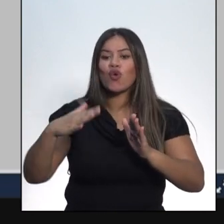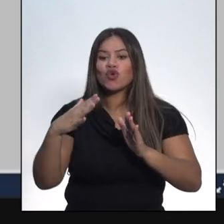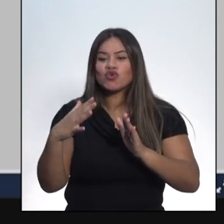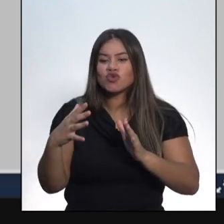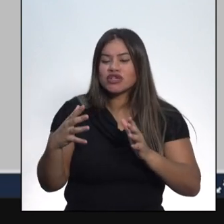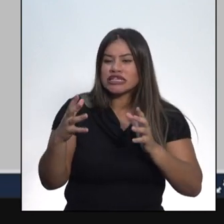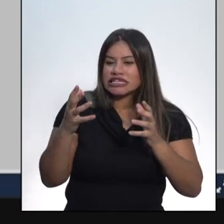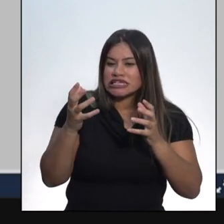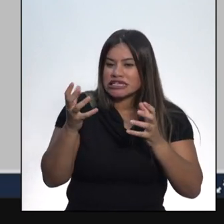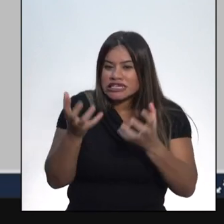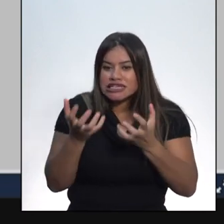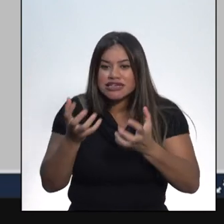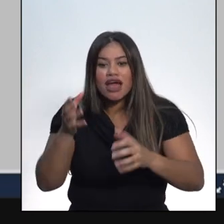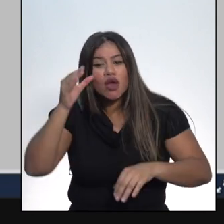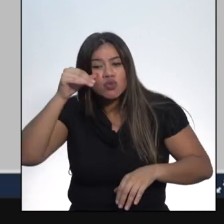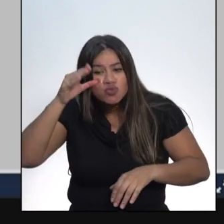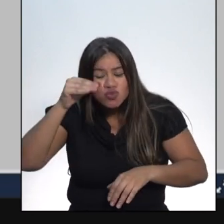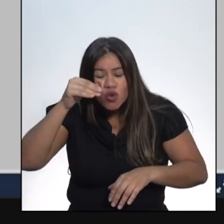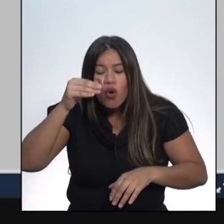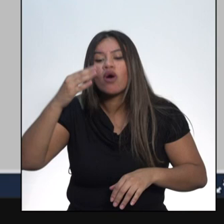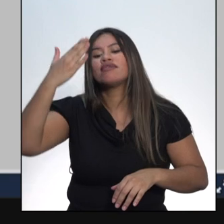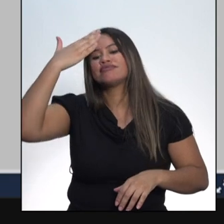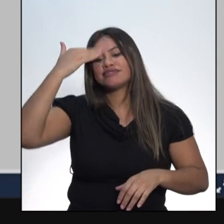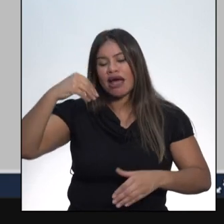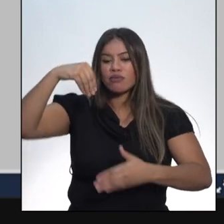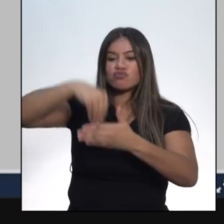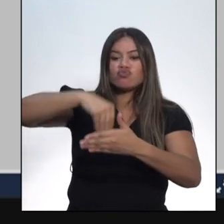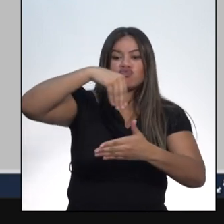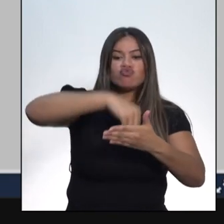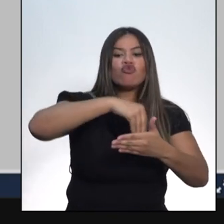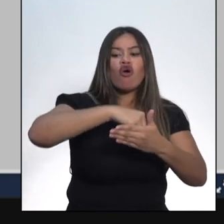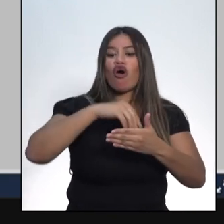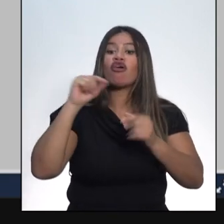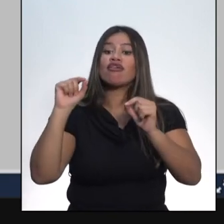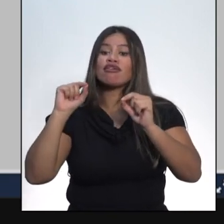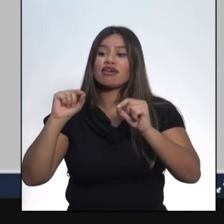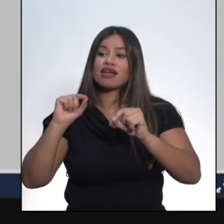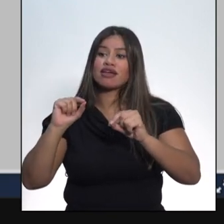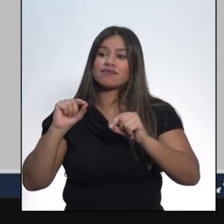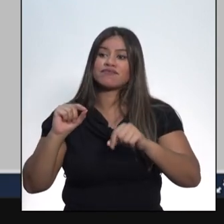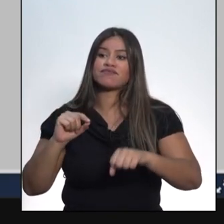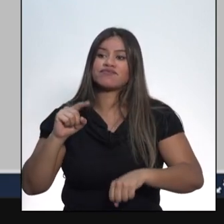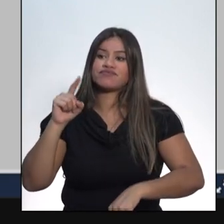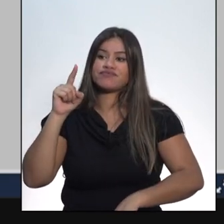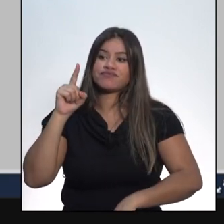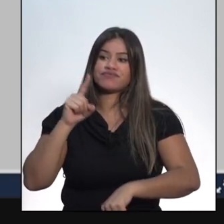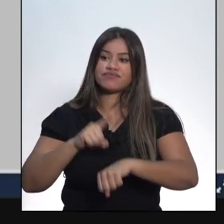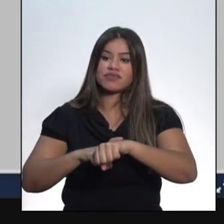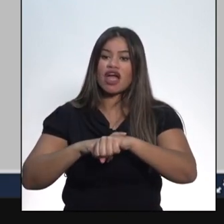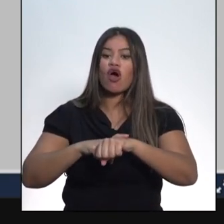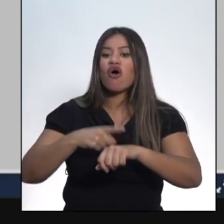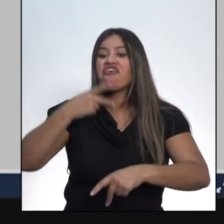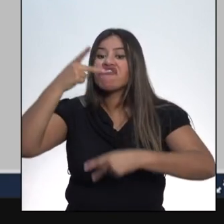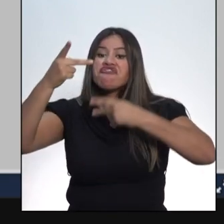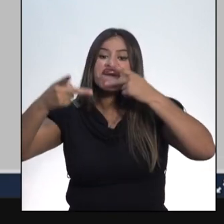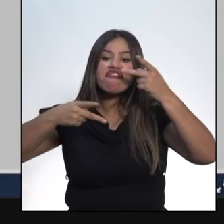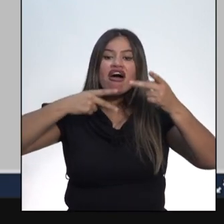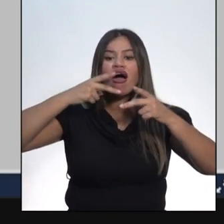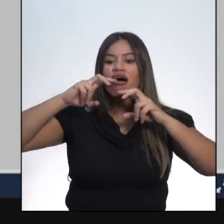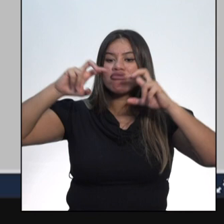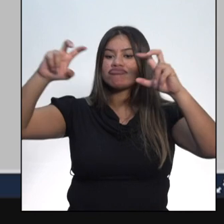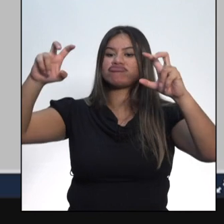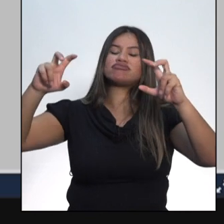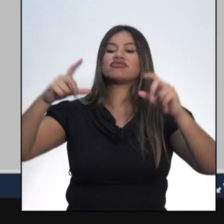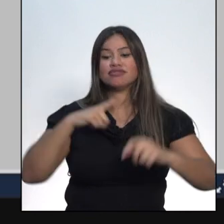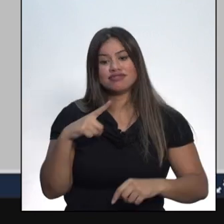poderiam saber quem votou em quem. Isso teve como consequência algumas das eleições mais fraudulentas de nossa